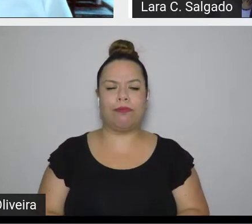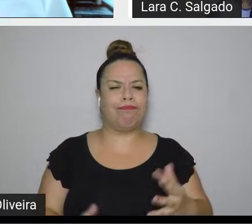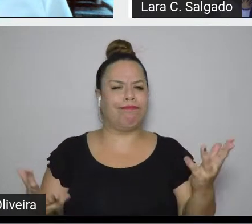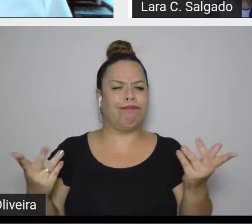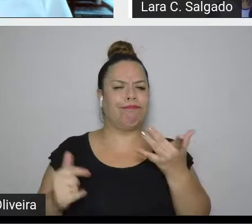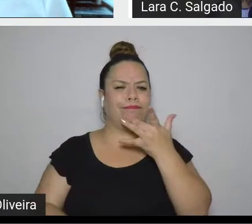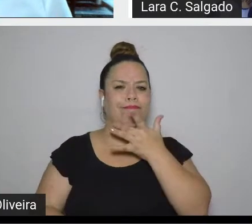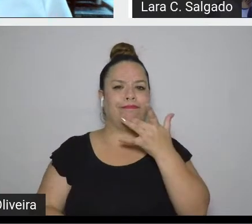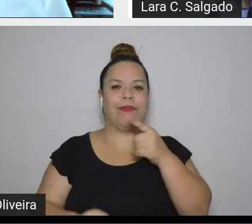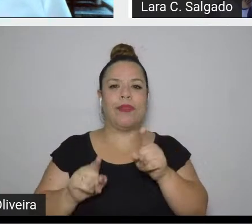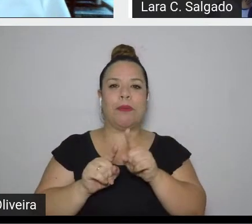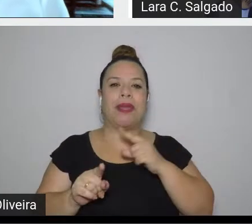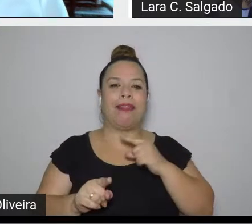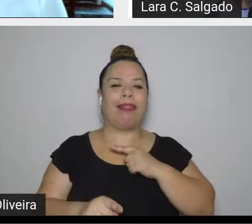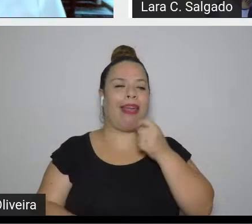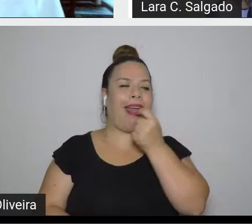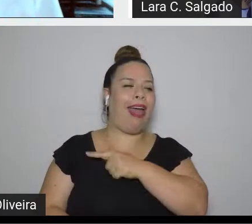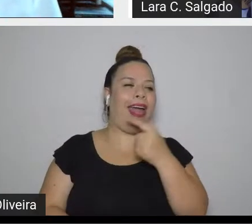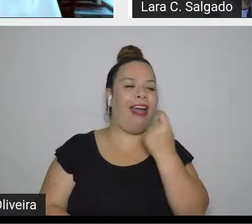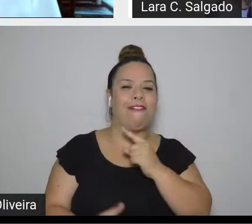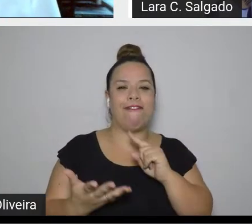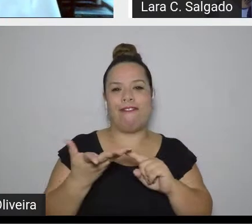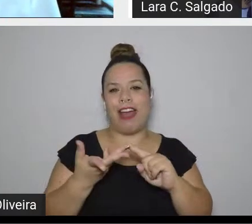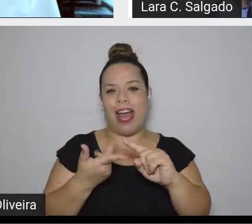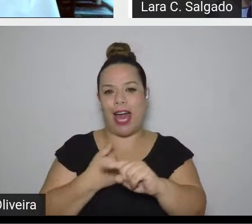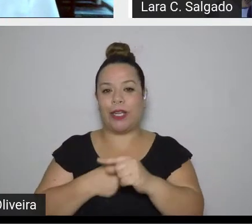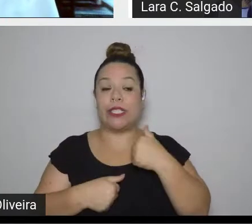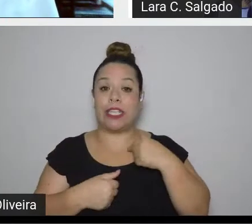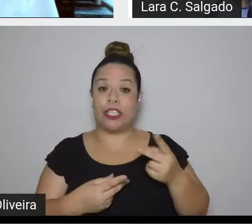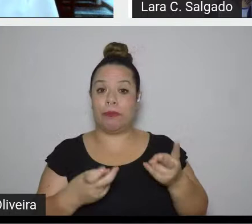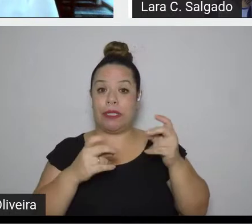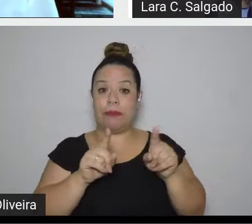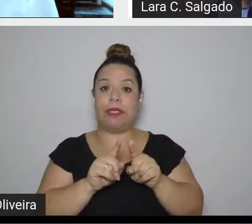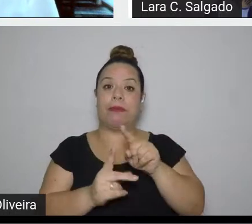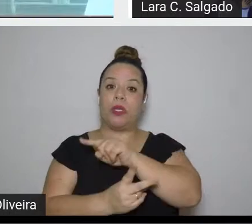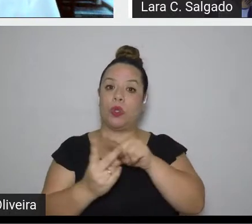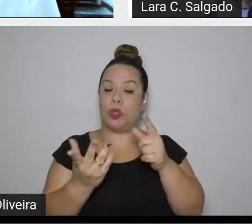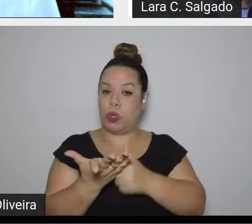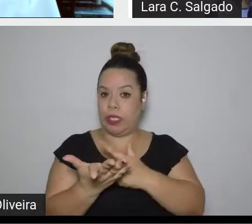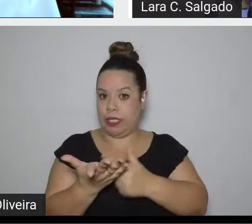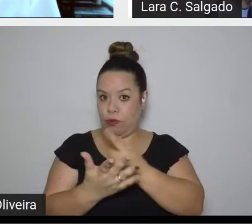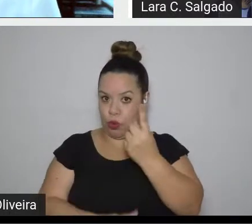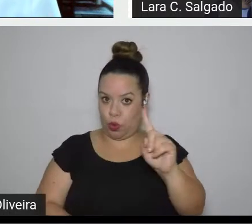também cheio de humor. O que é notável é nesses dois últimos livros,